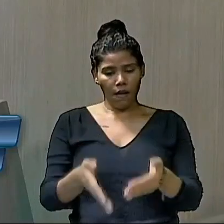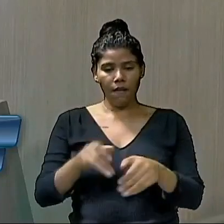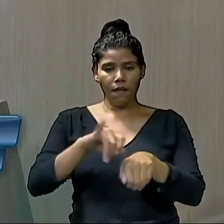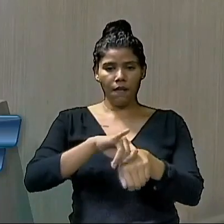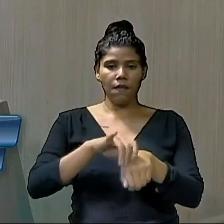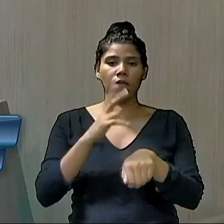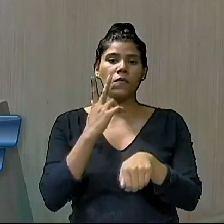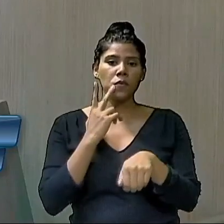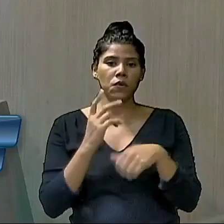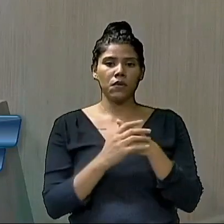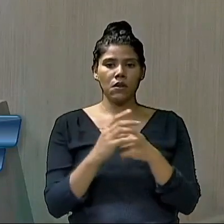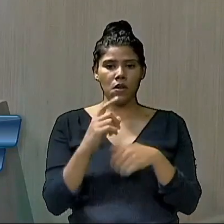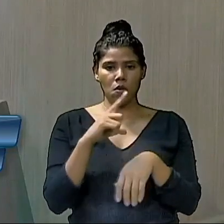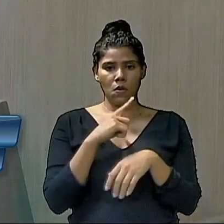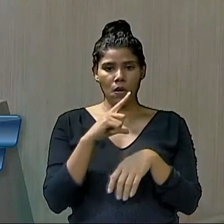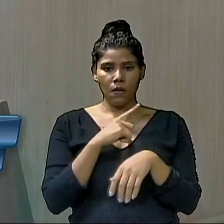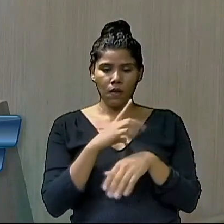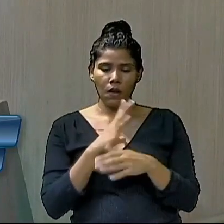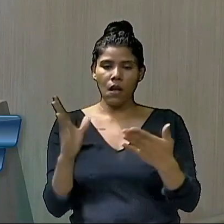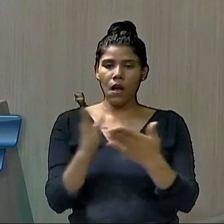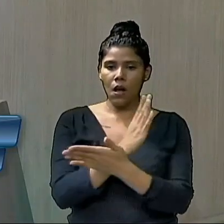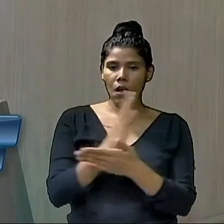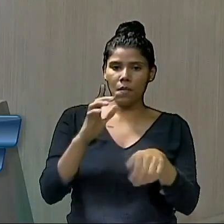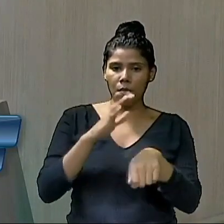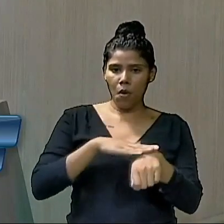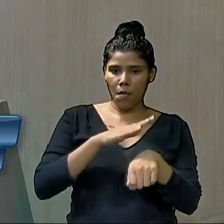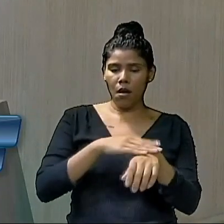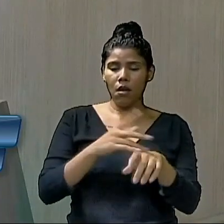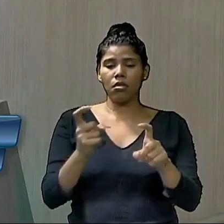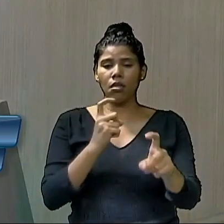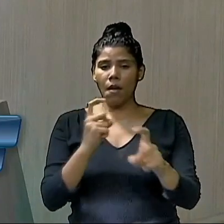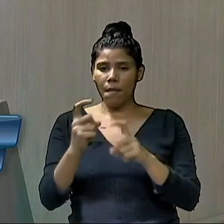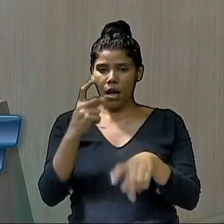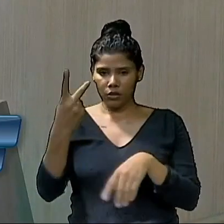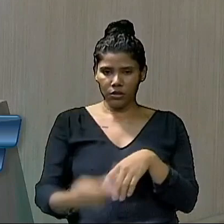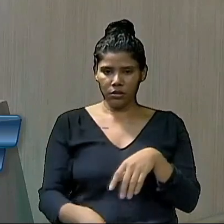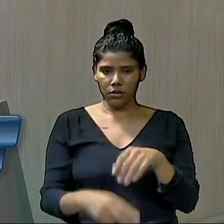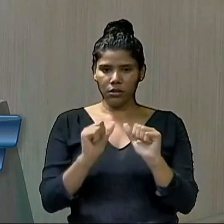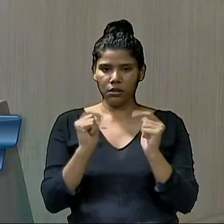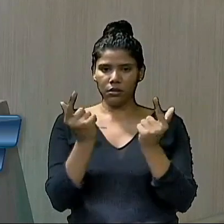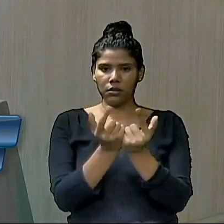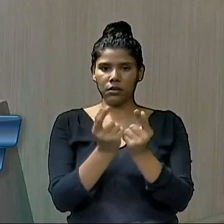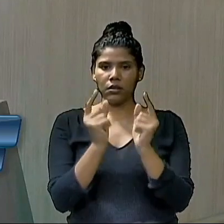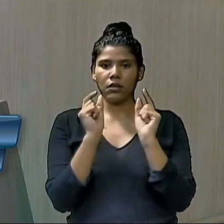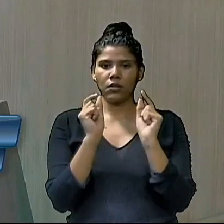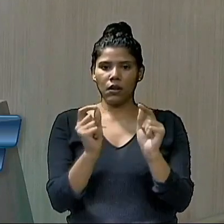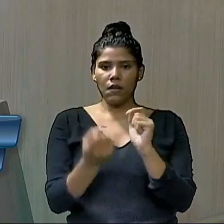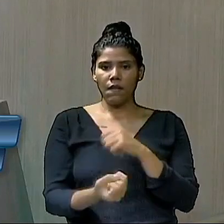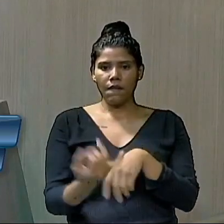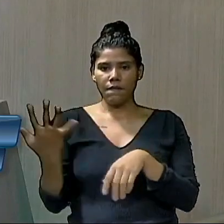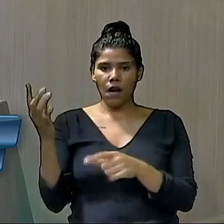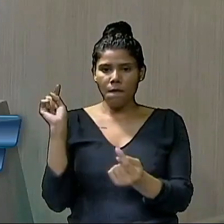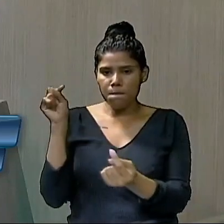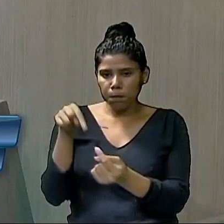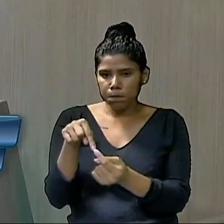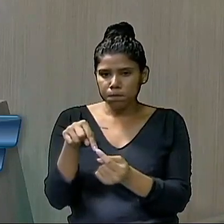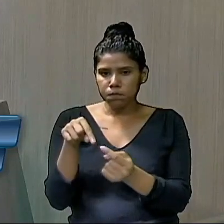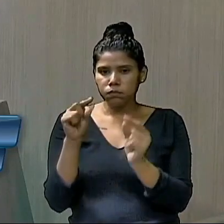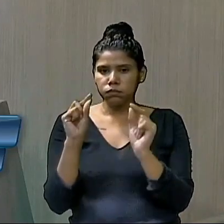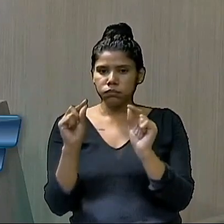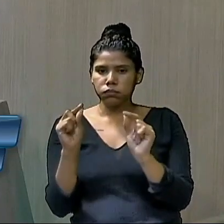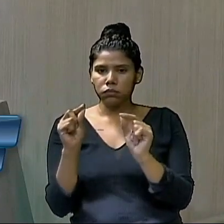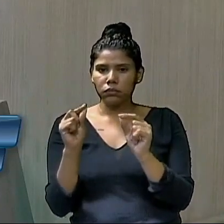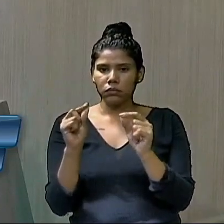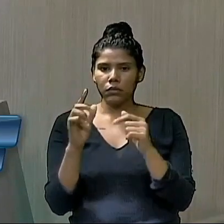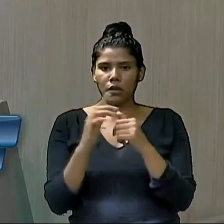E eu tenho ouvido em alguns momentos no debate aqui na Assembleia Legislativa uma certa intenção de cerceamento